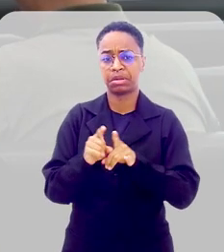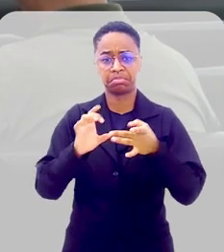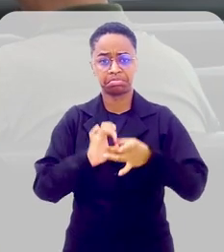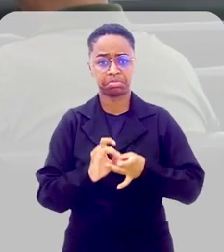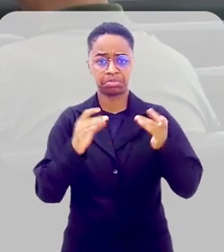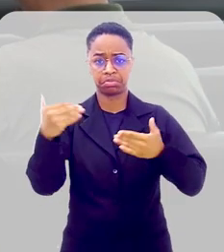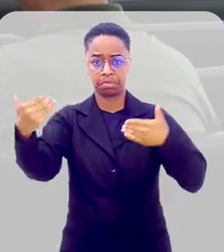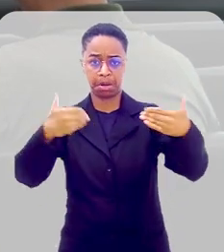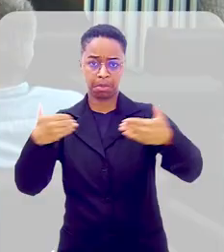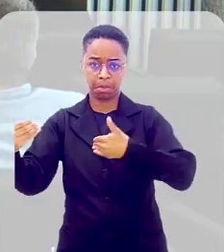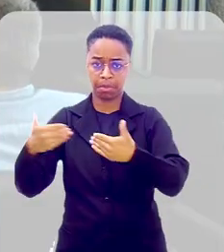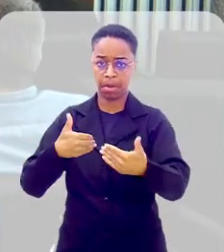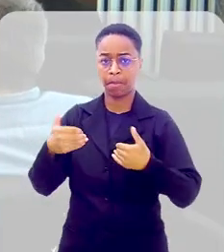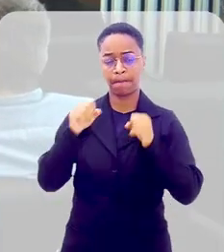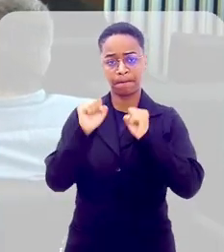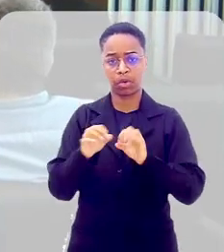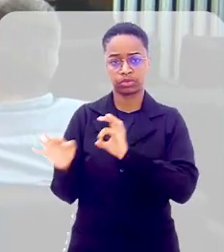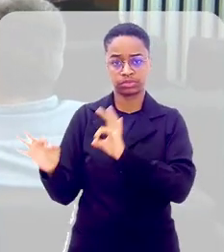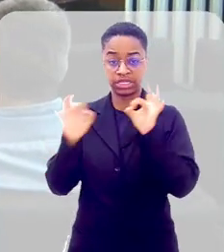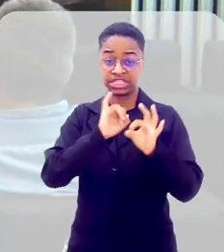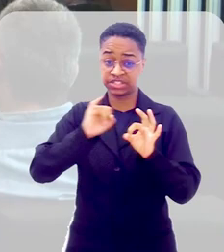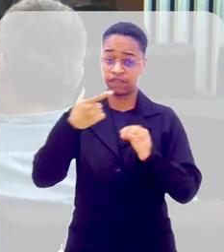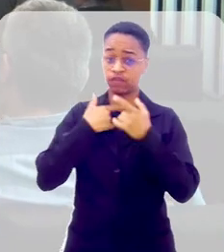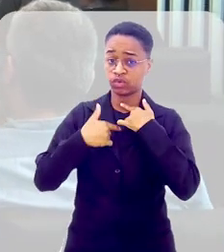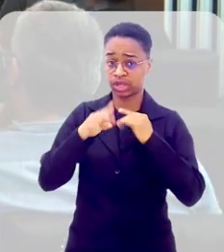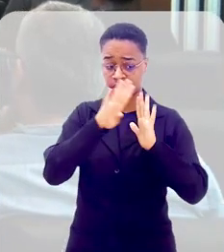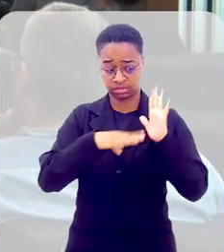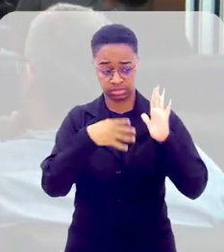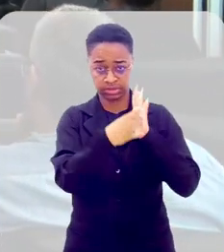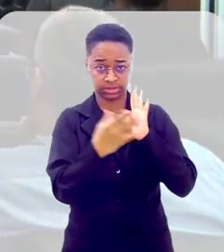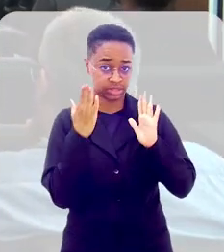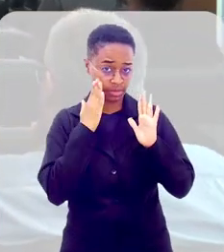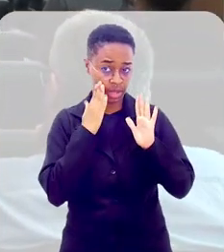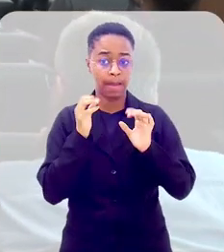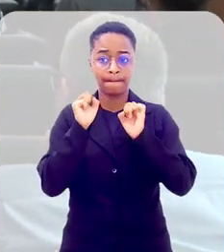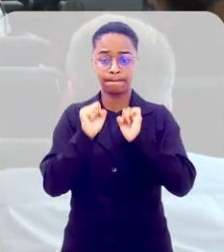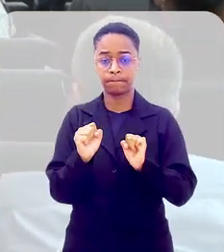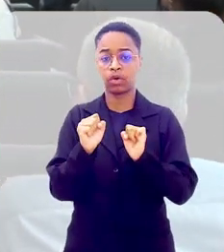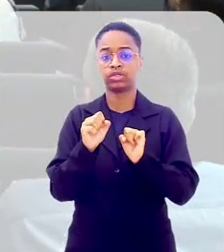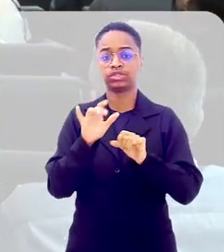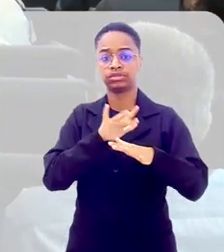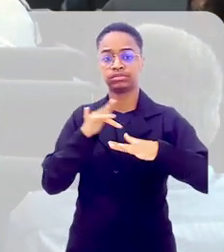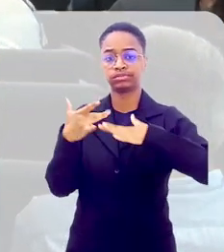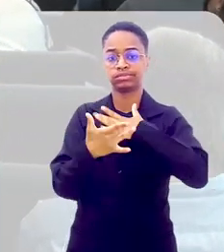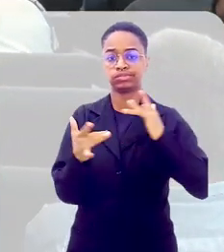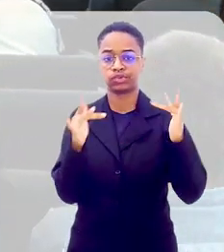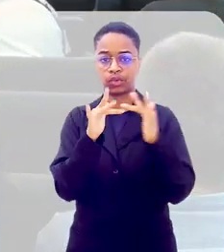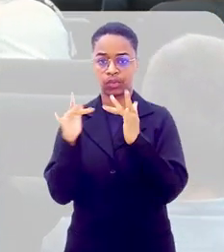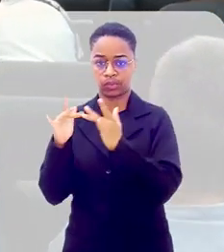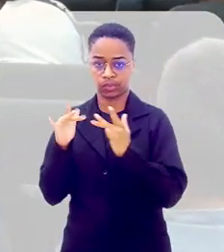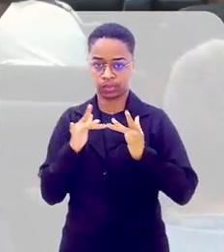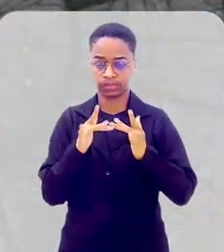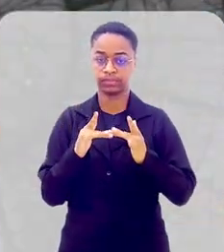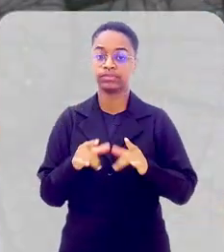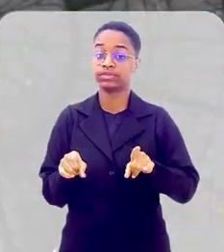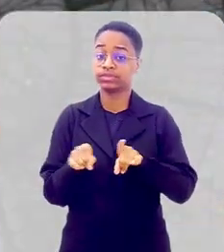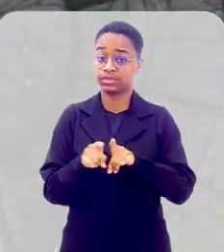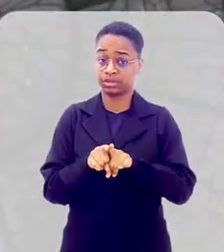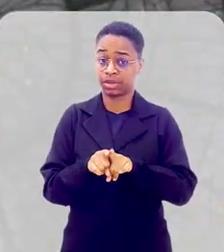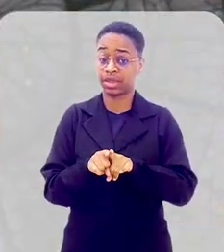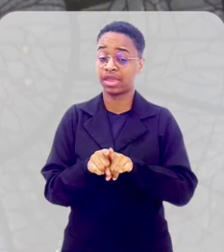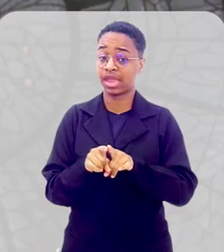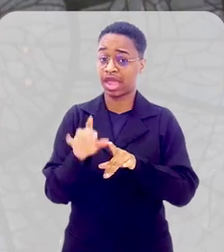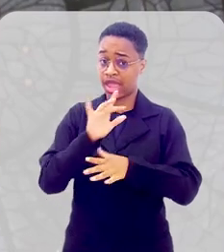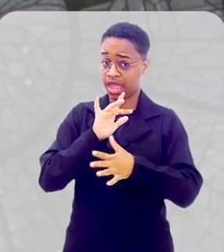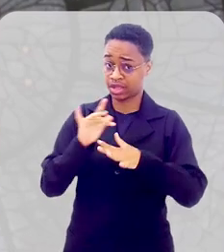abertos ao público em geral. Para conferir o calendário de atividades, é só acessar as nossas redes sociais. E por